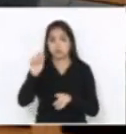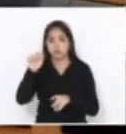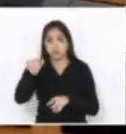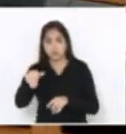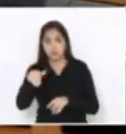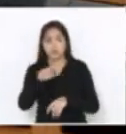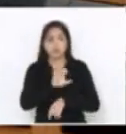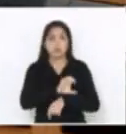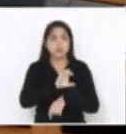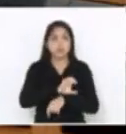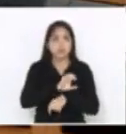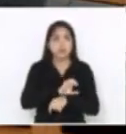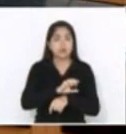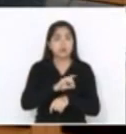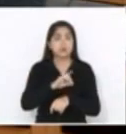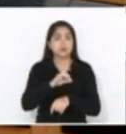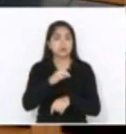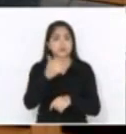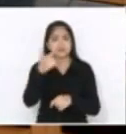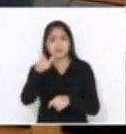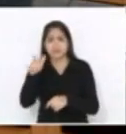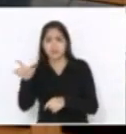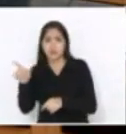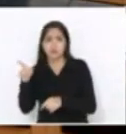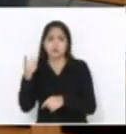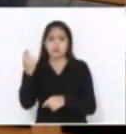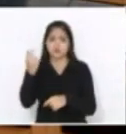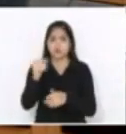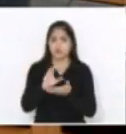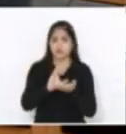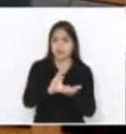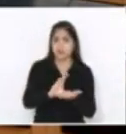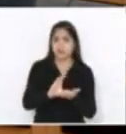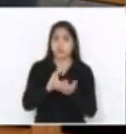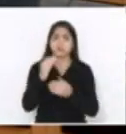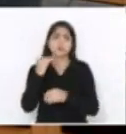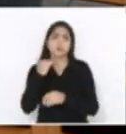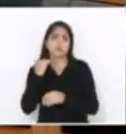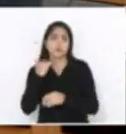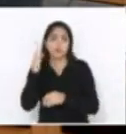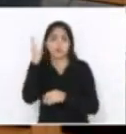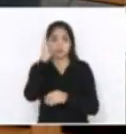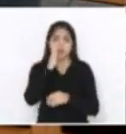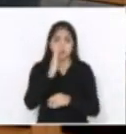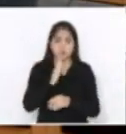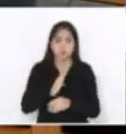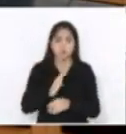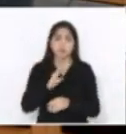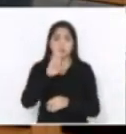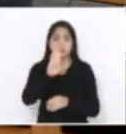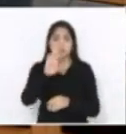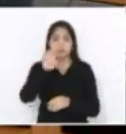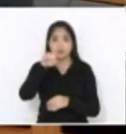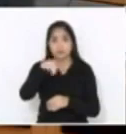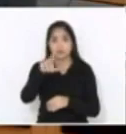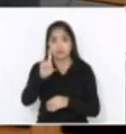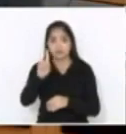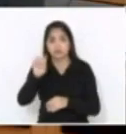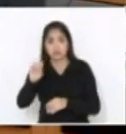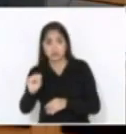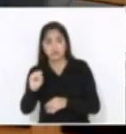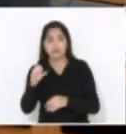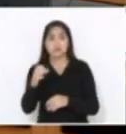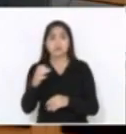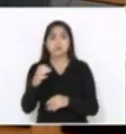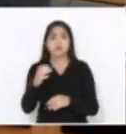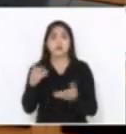uma gama de outros financiamentos do Banco do Brasil, no BNDES, que devem ser destinados para recuperação de estradas, como, aliás,